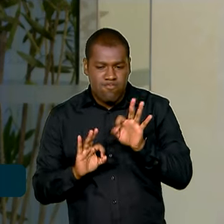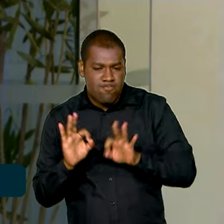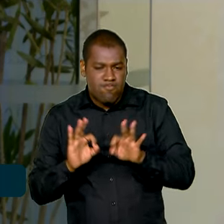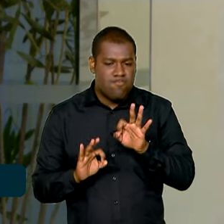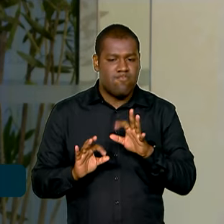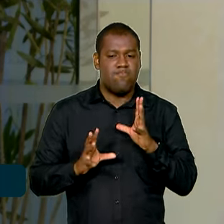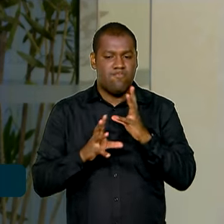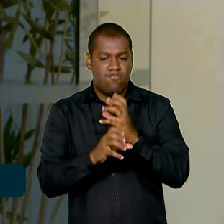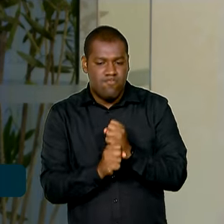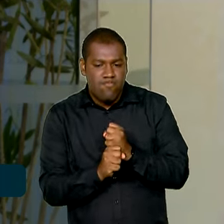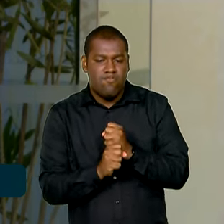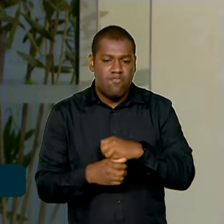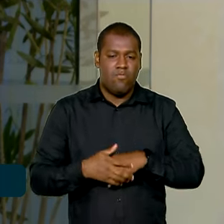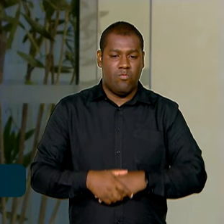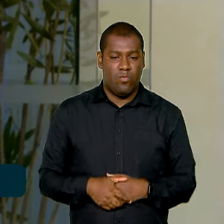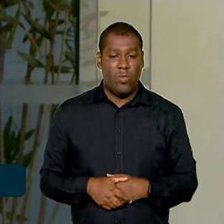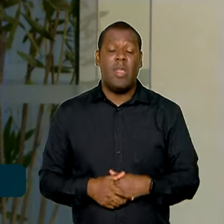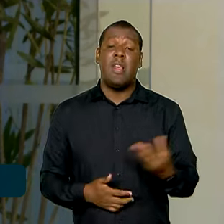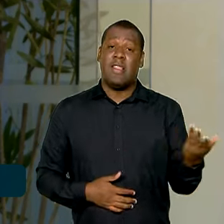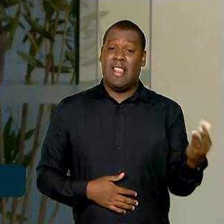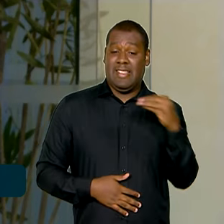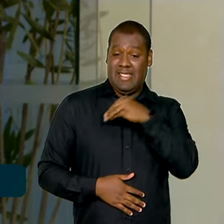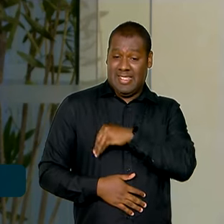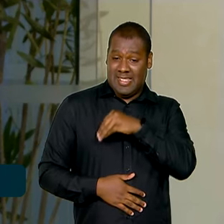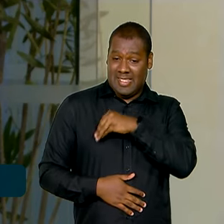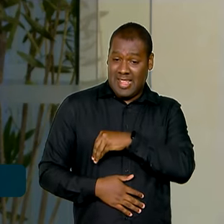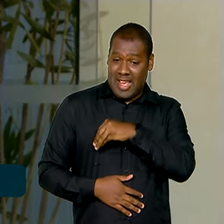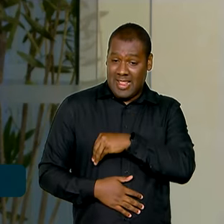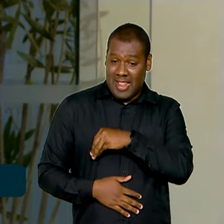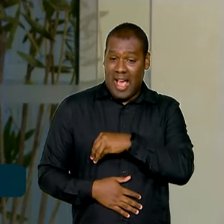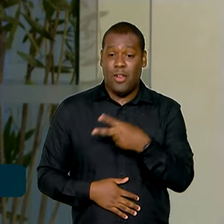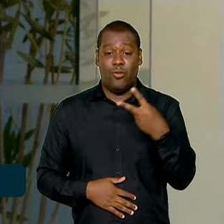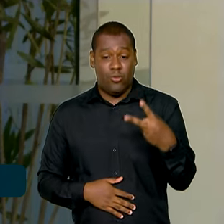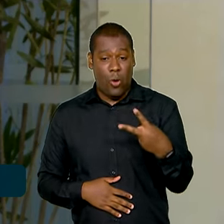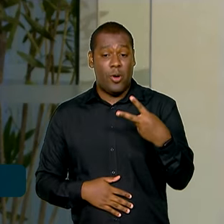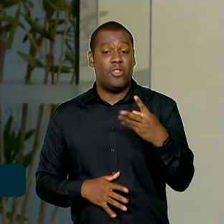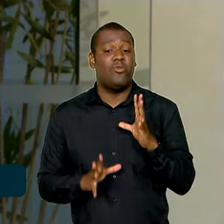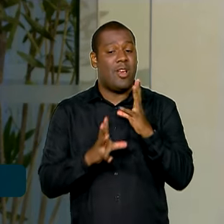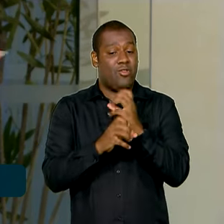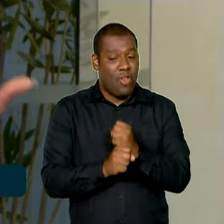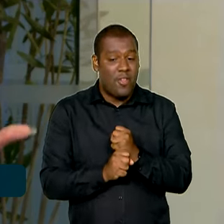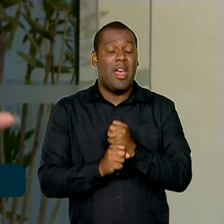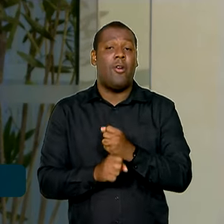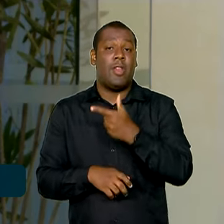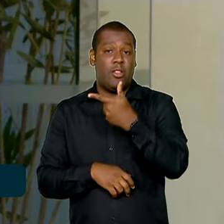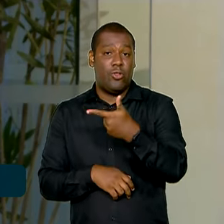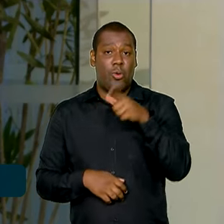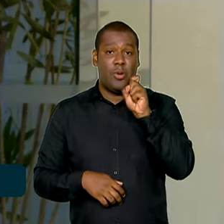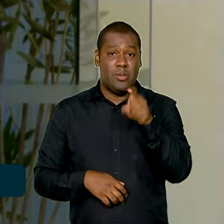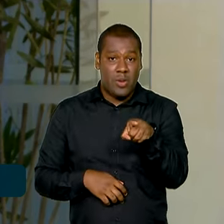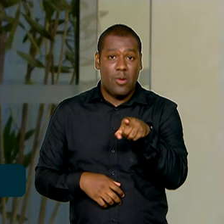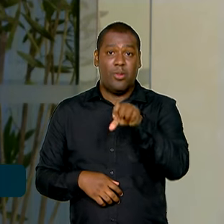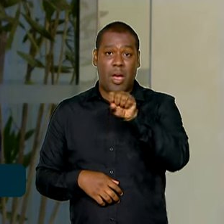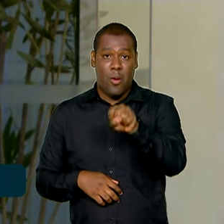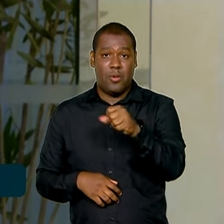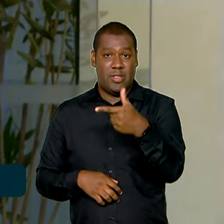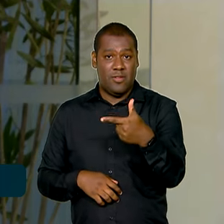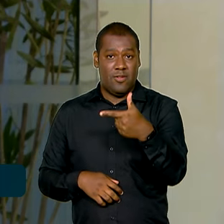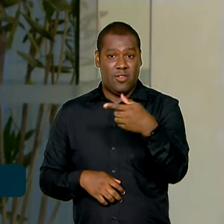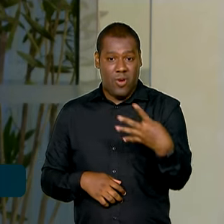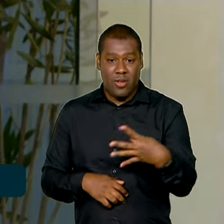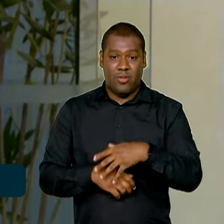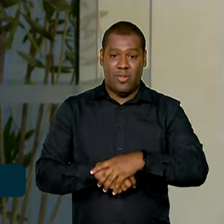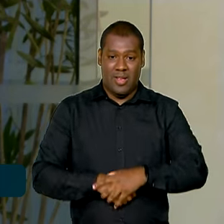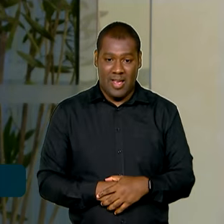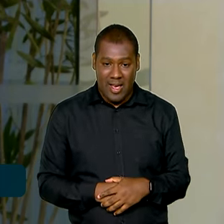Agora dois salários mínimos equivalem a dois mil oitocentos e vinte e quatro reais. E quem ganha então até esse valor tem